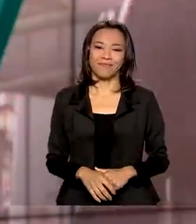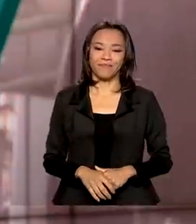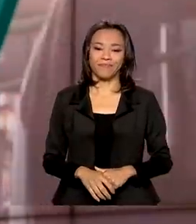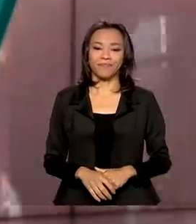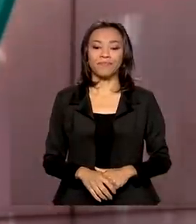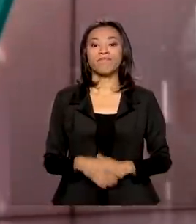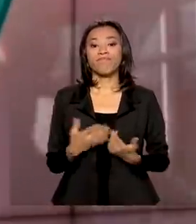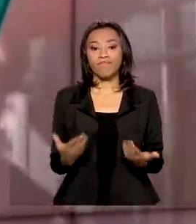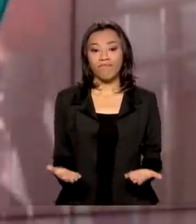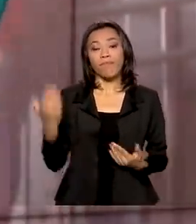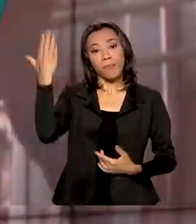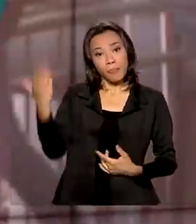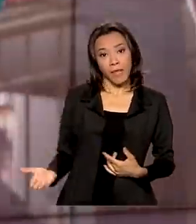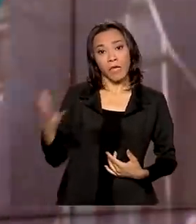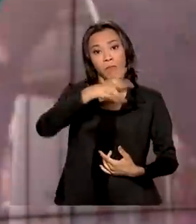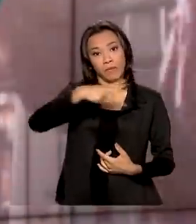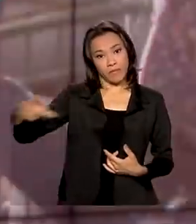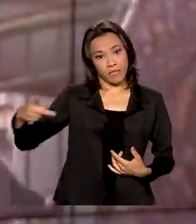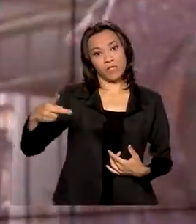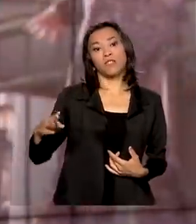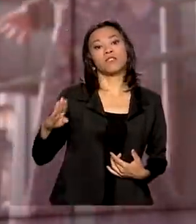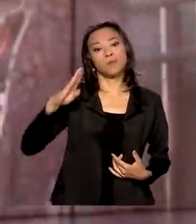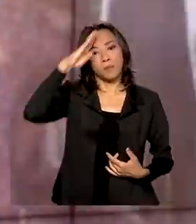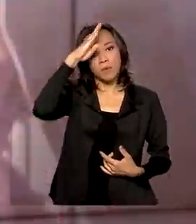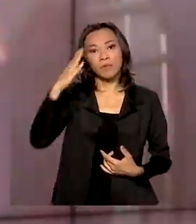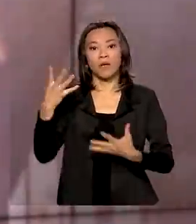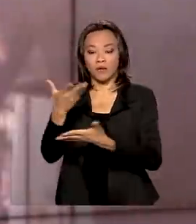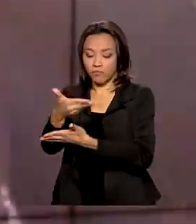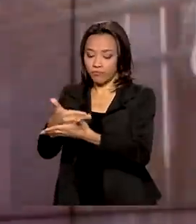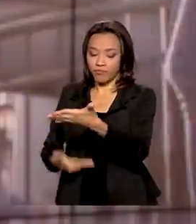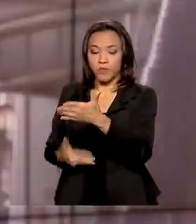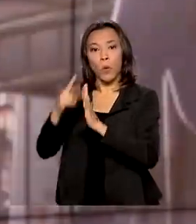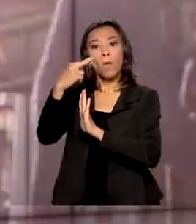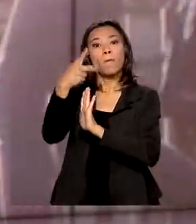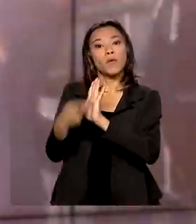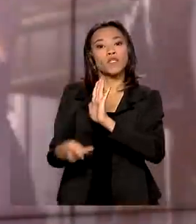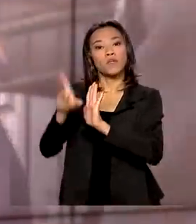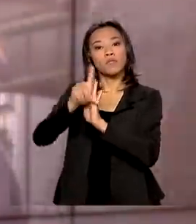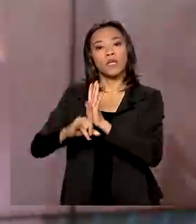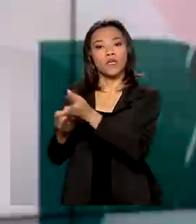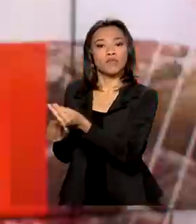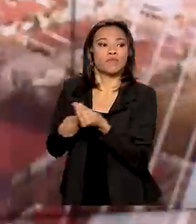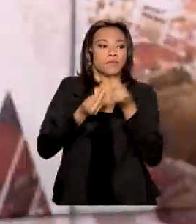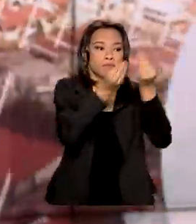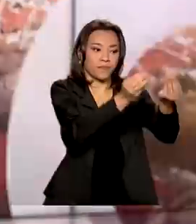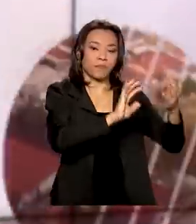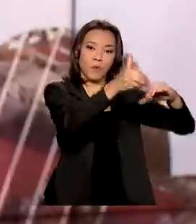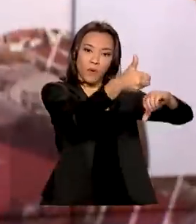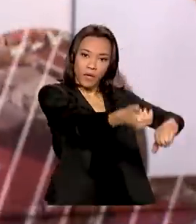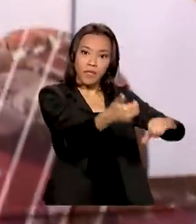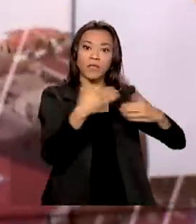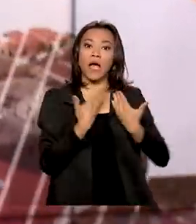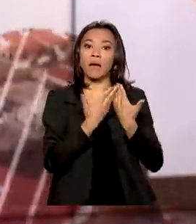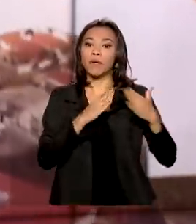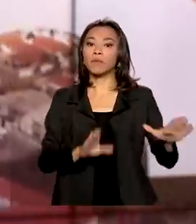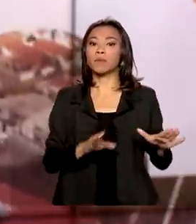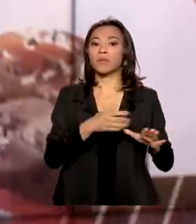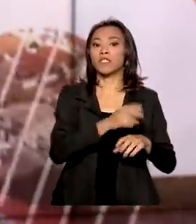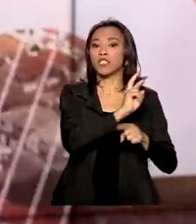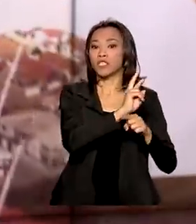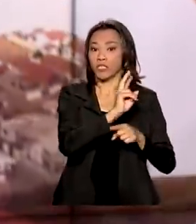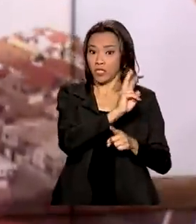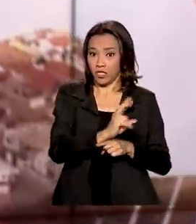E o presidente Jair Bolsonaro encaminhou ao Congresso Nacional o projeto de lei para a abertura de crédito de 9 bilhões e 300